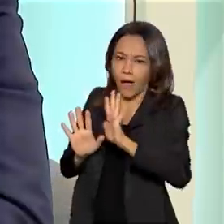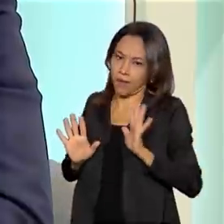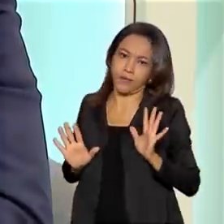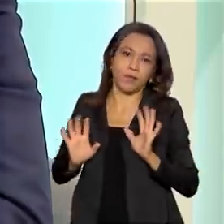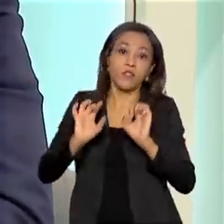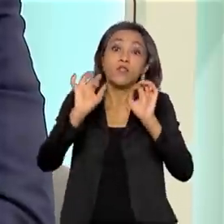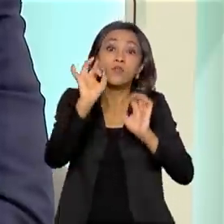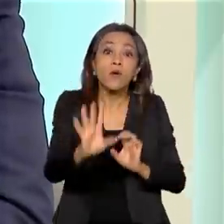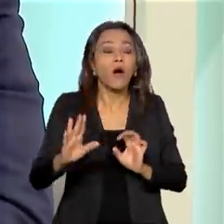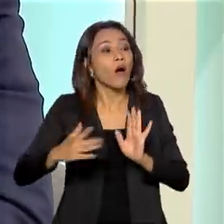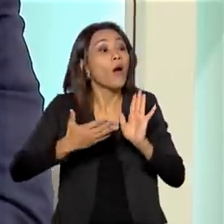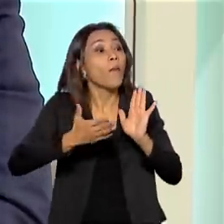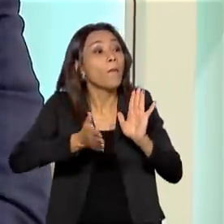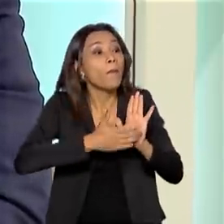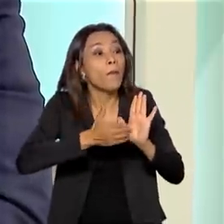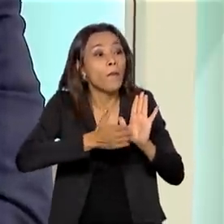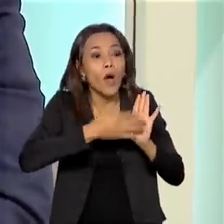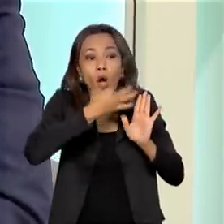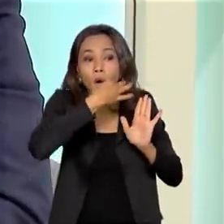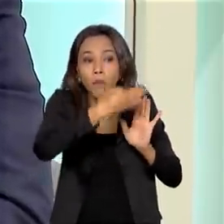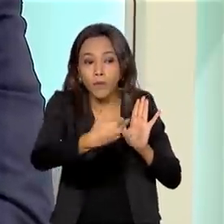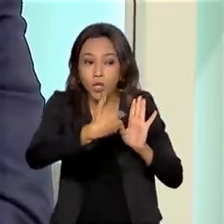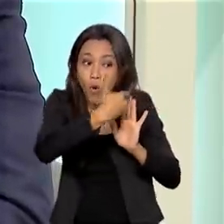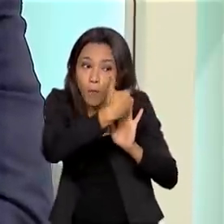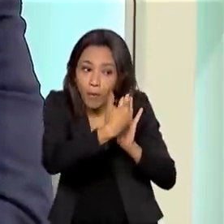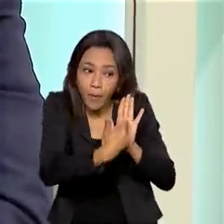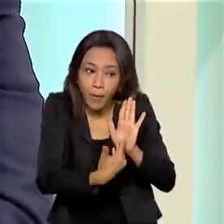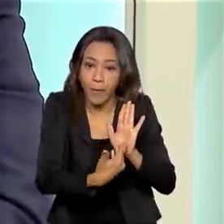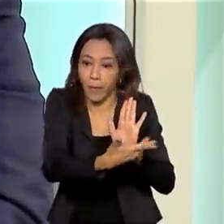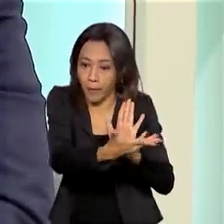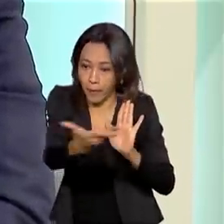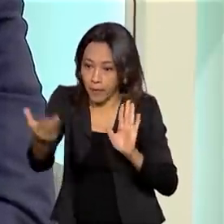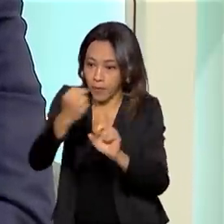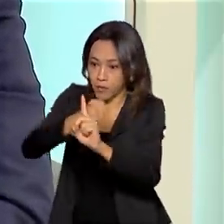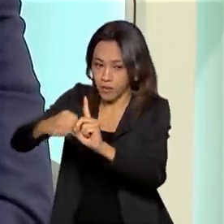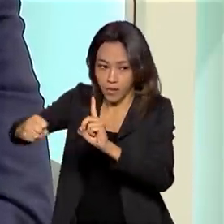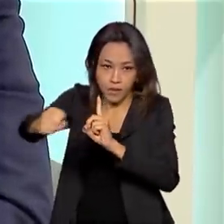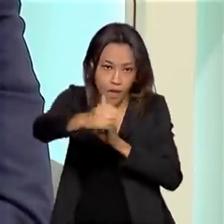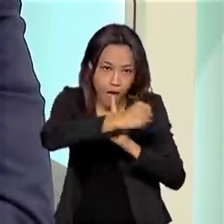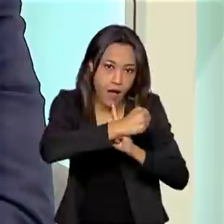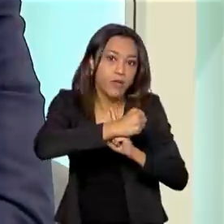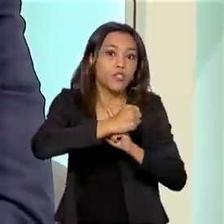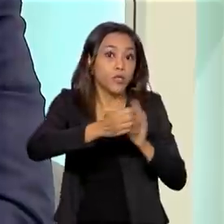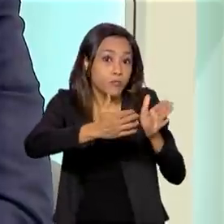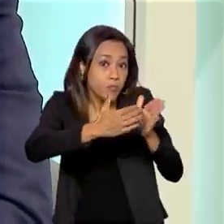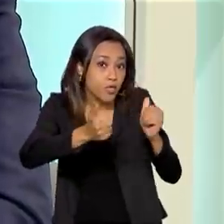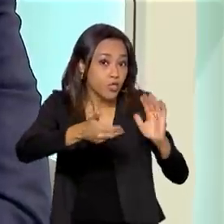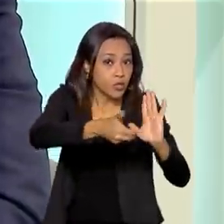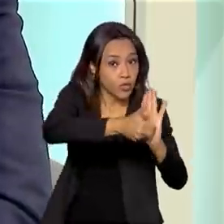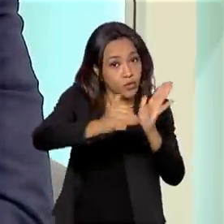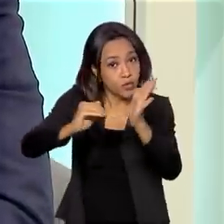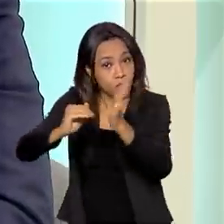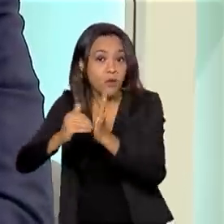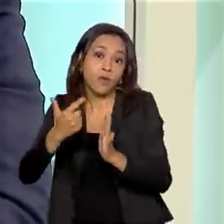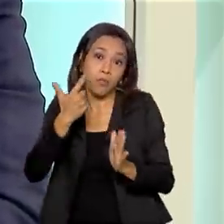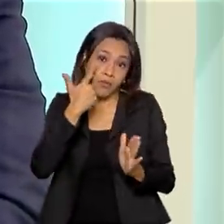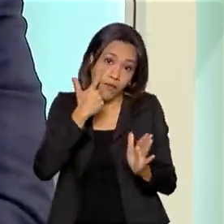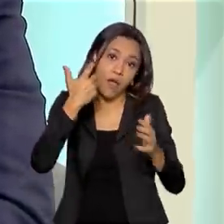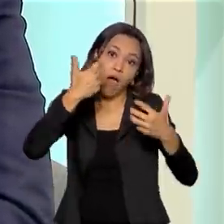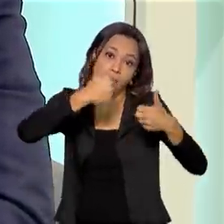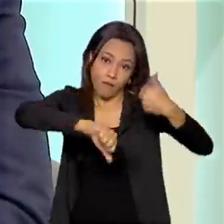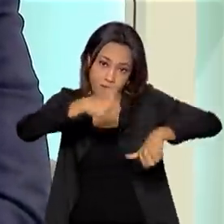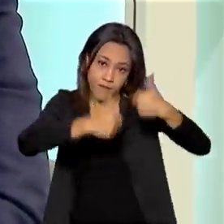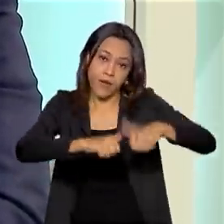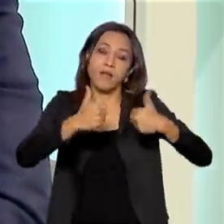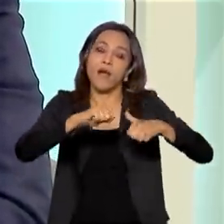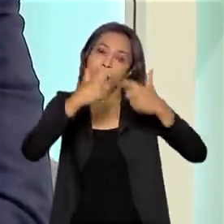simplesmente propõe à sociedade, que através da sua casa legislativa, que reveja essa situação, e